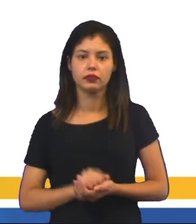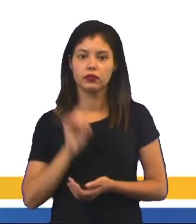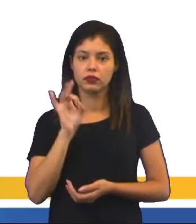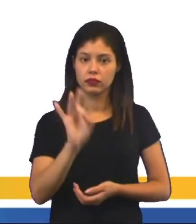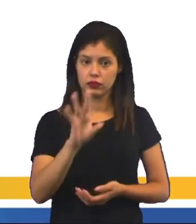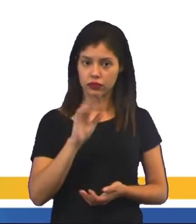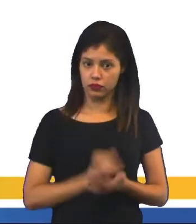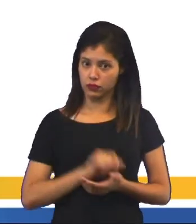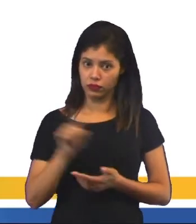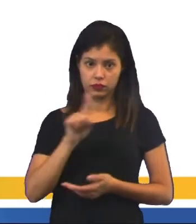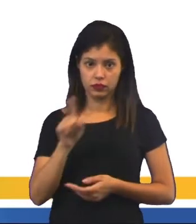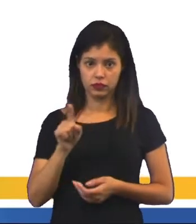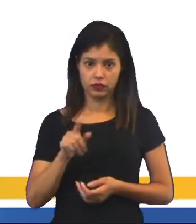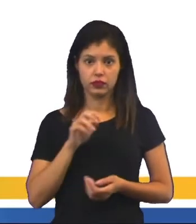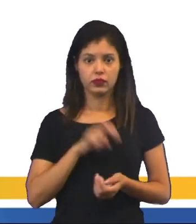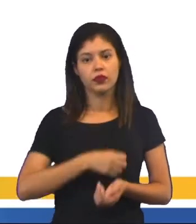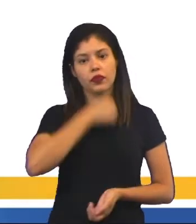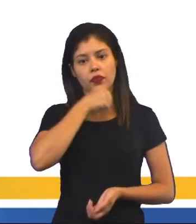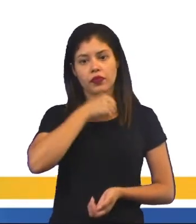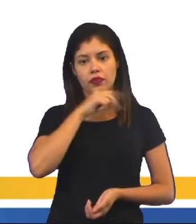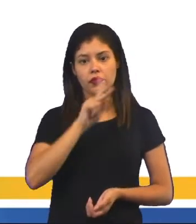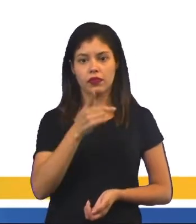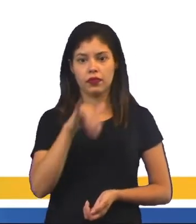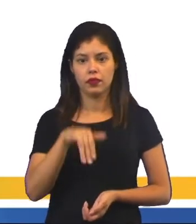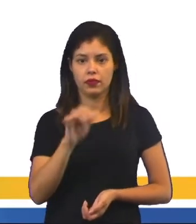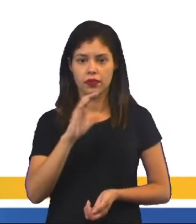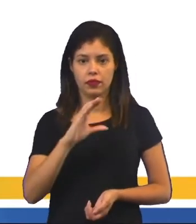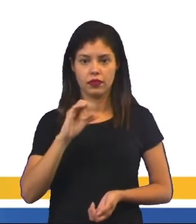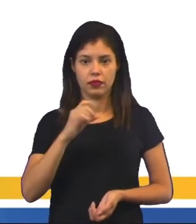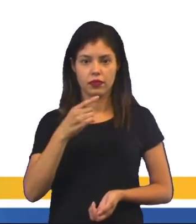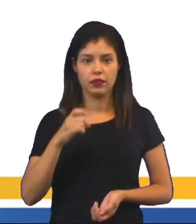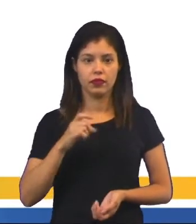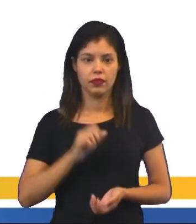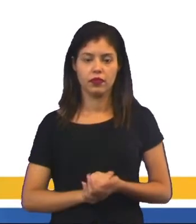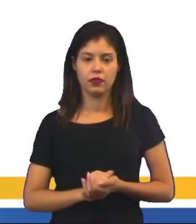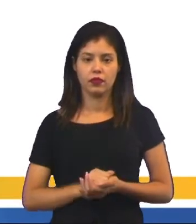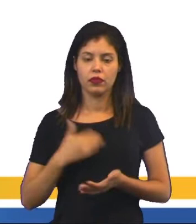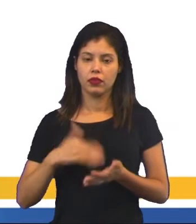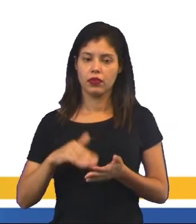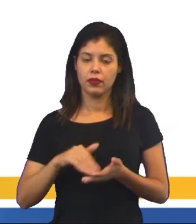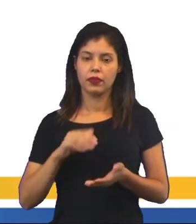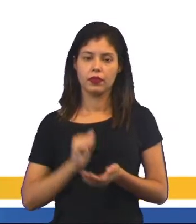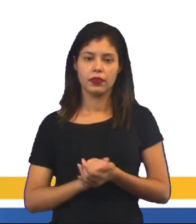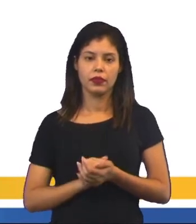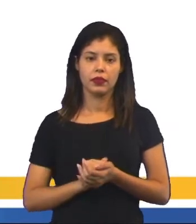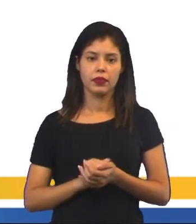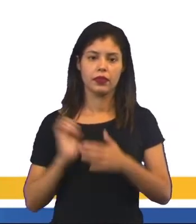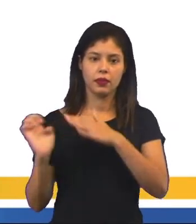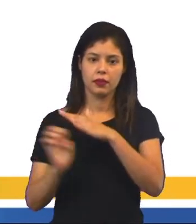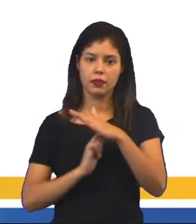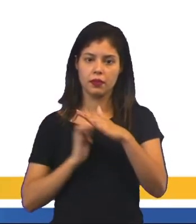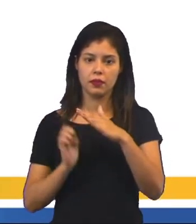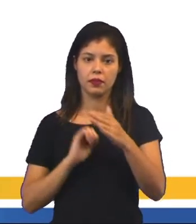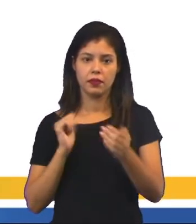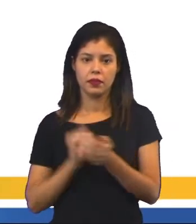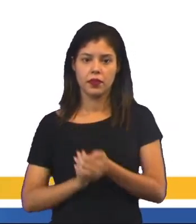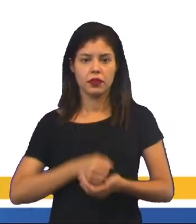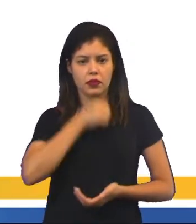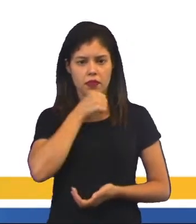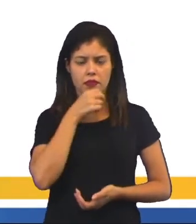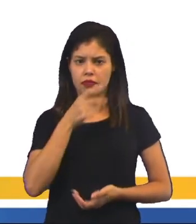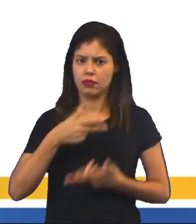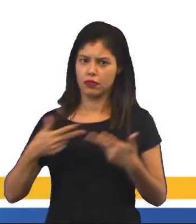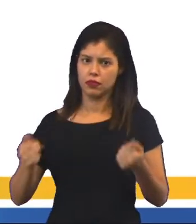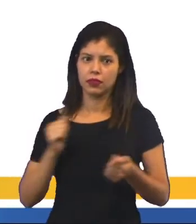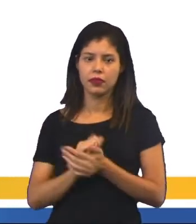e só não foi parar no ferro velho porque Henry Cox, um dos funcionários da empresa, é apaixonado por velharia.